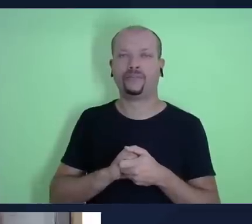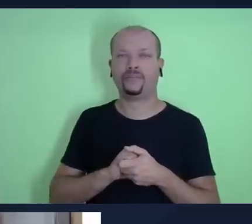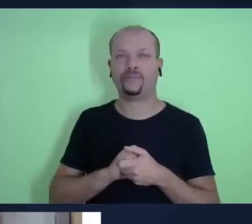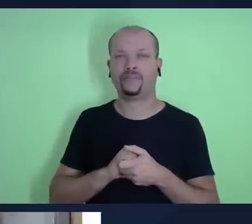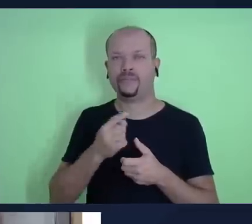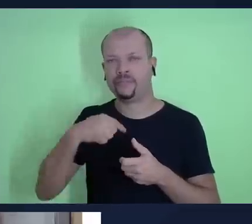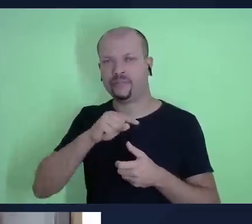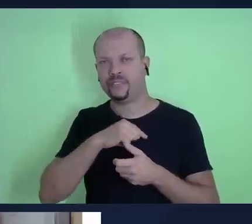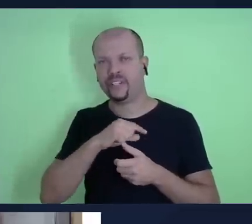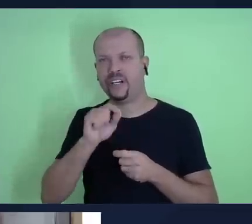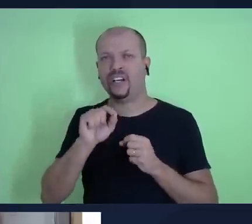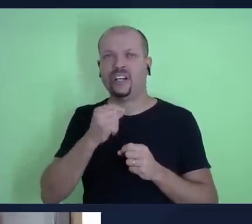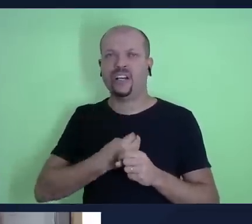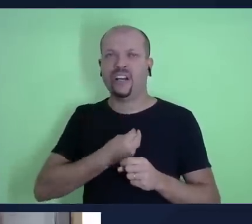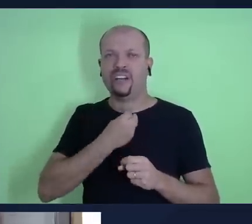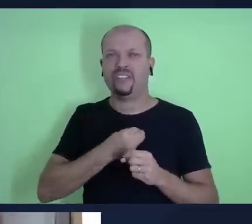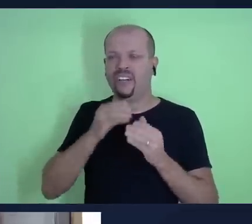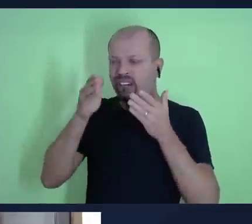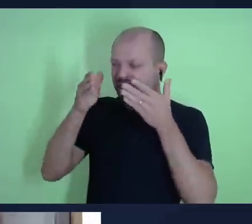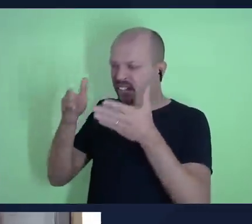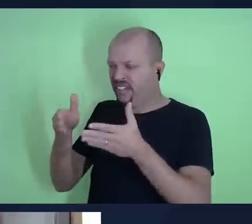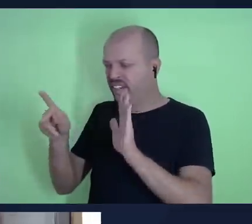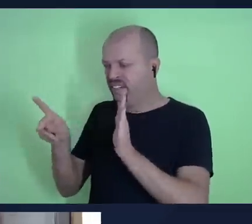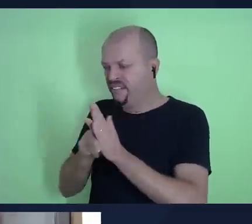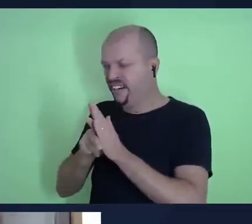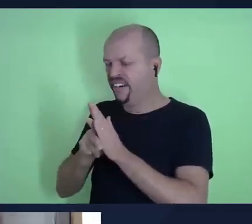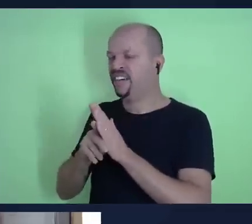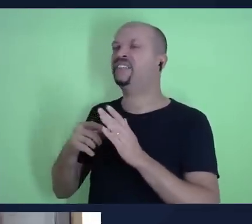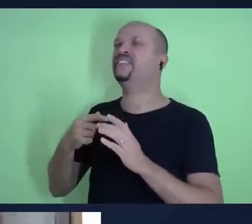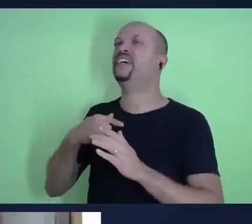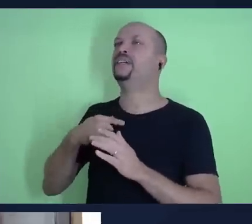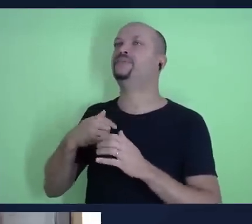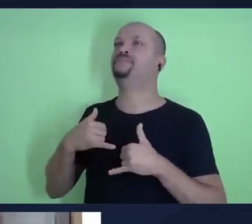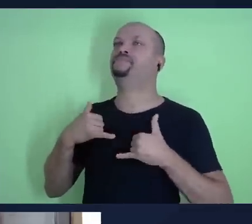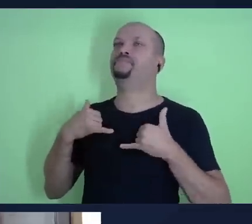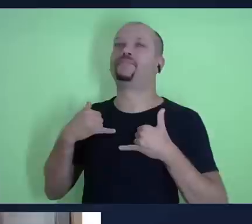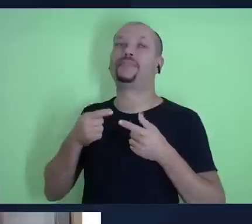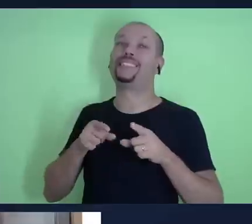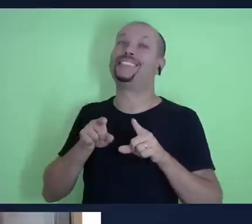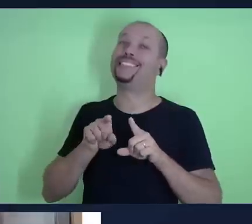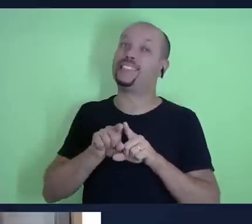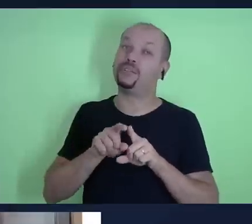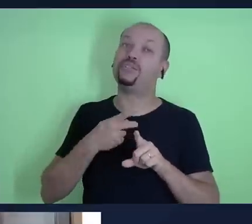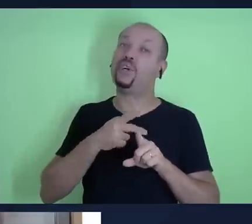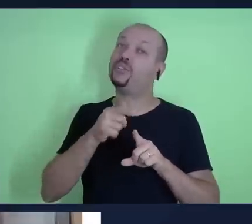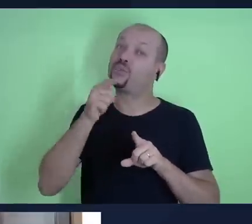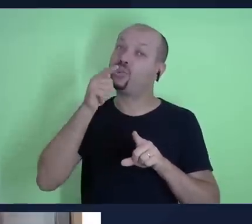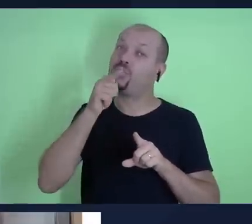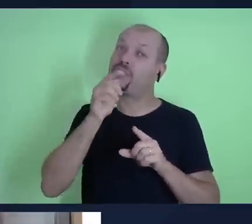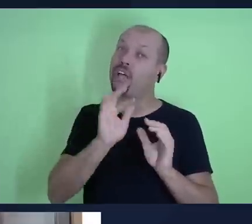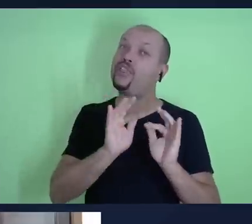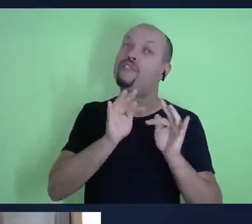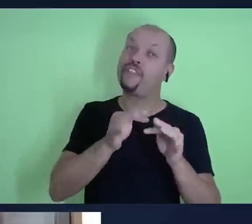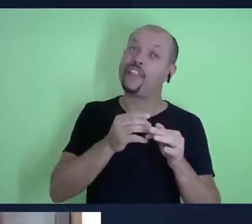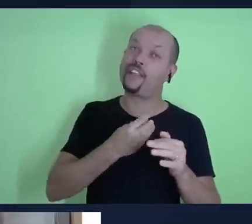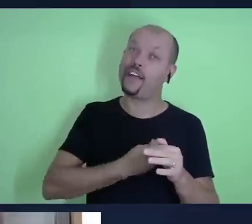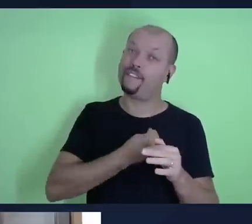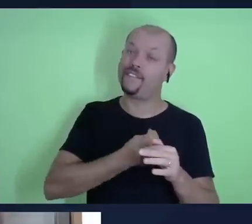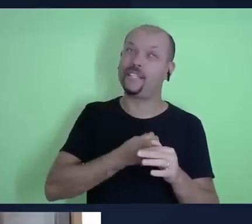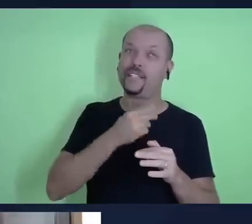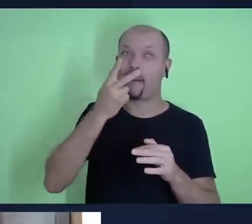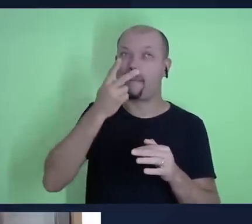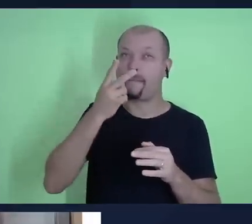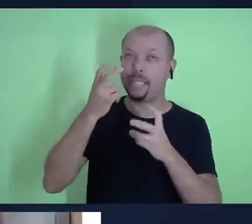leva a vida centrada em si mesmo, maior a probabilidade de a gente chegar no fim da vida, olhar para trás